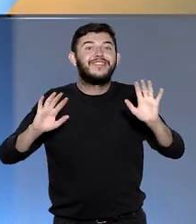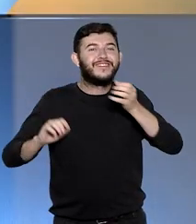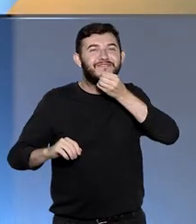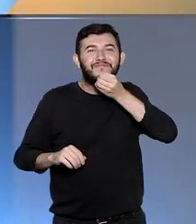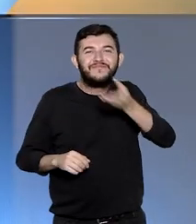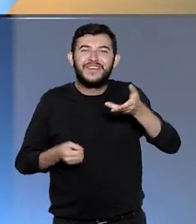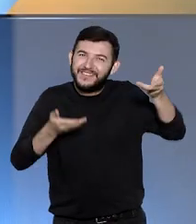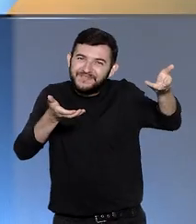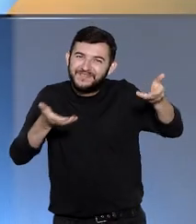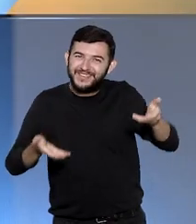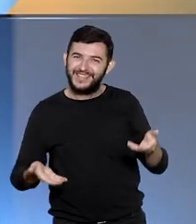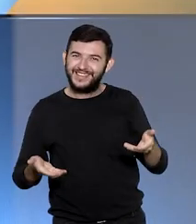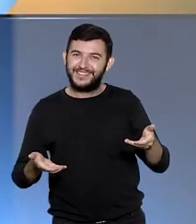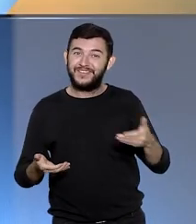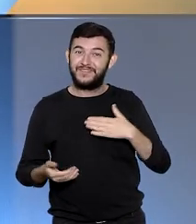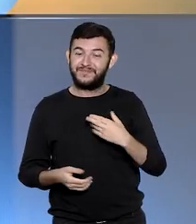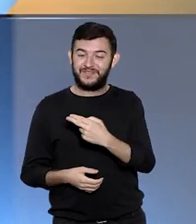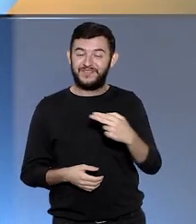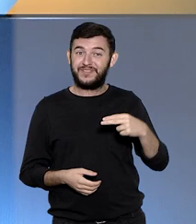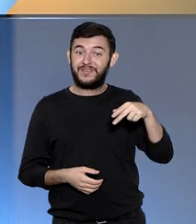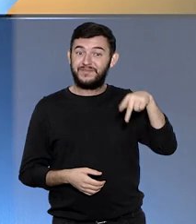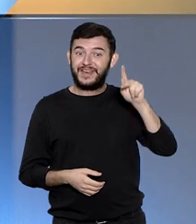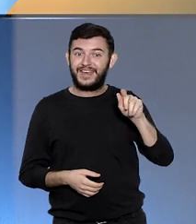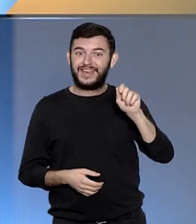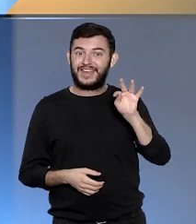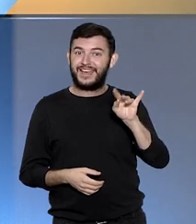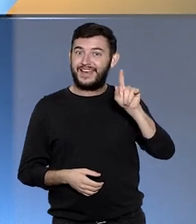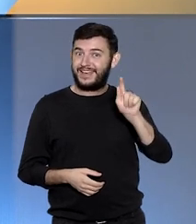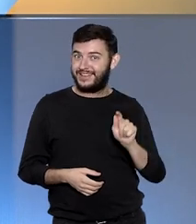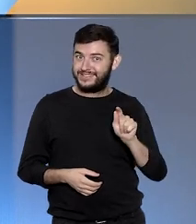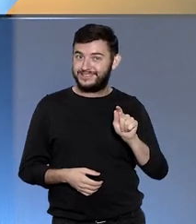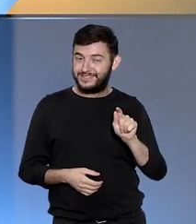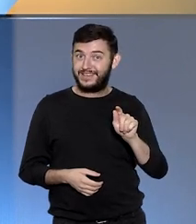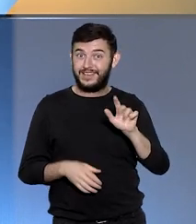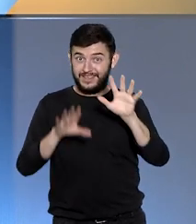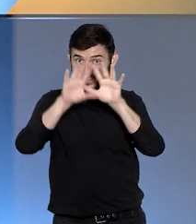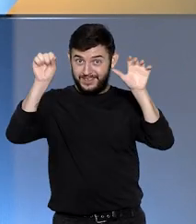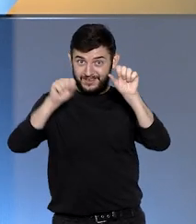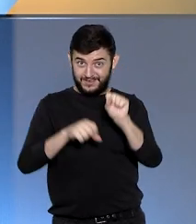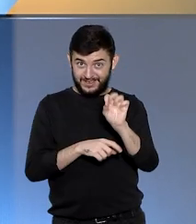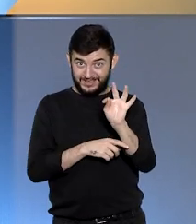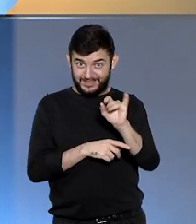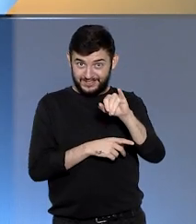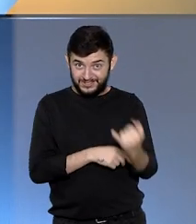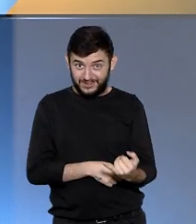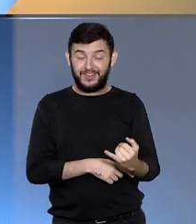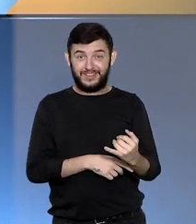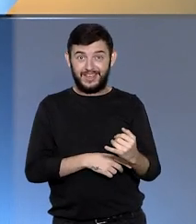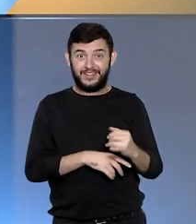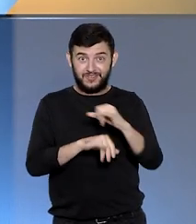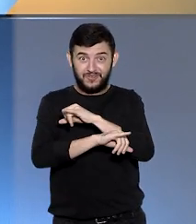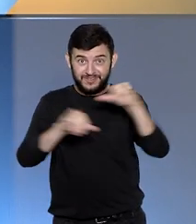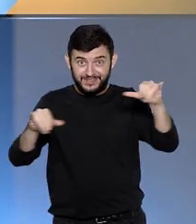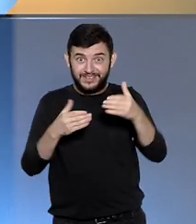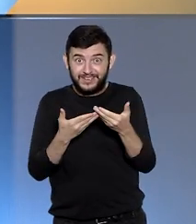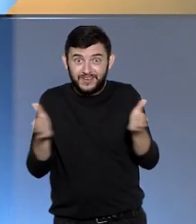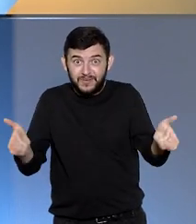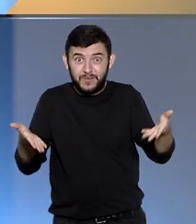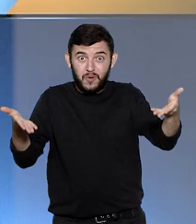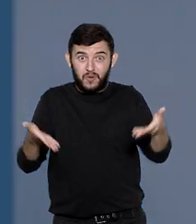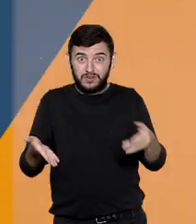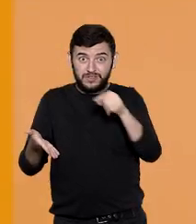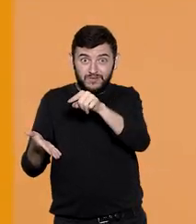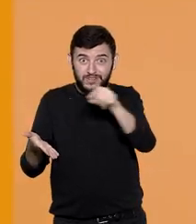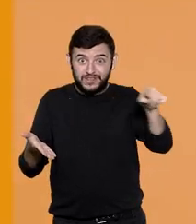Olá, seja muito bem-vindo. Eu sou Kátia Gomes e o STJ Notícias está no ar. No programa de